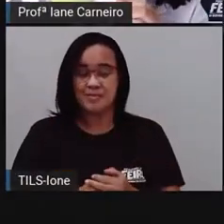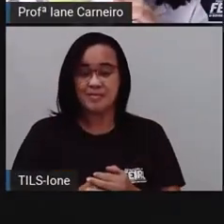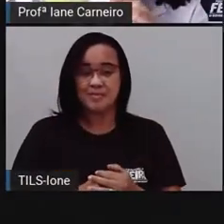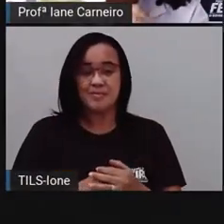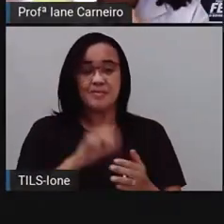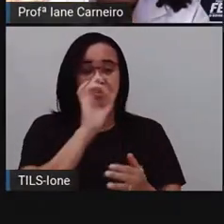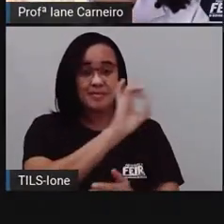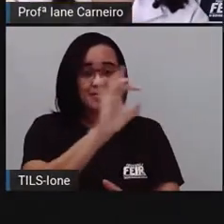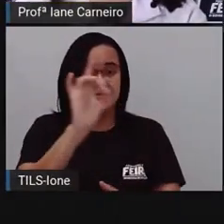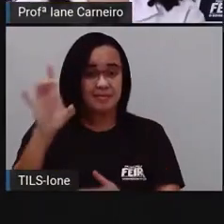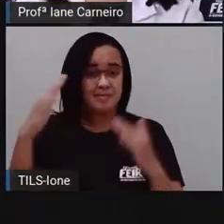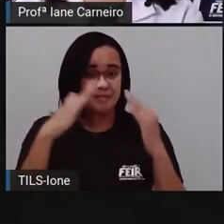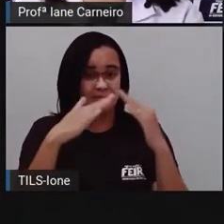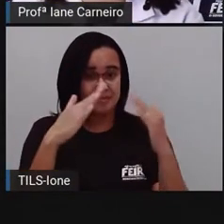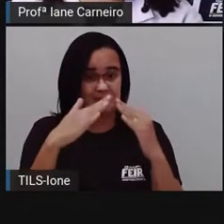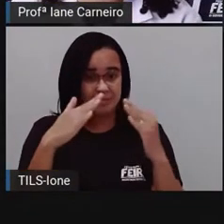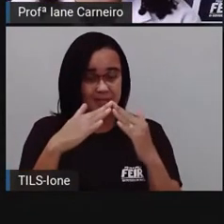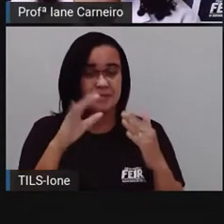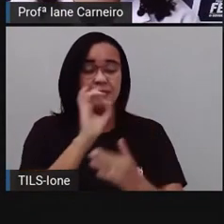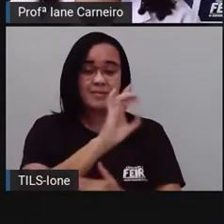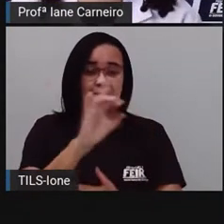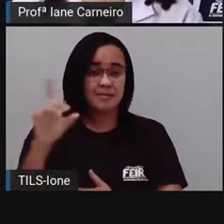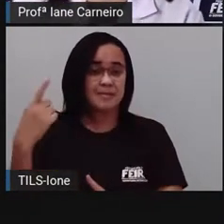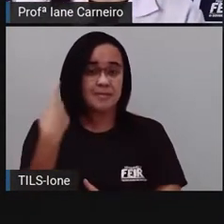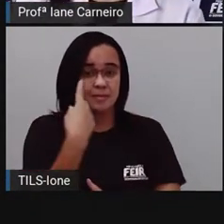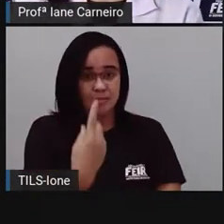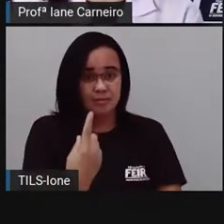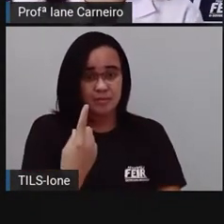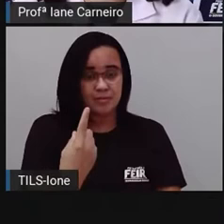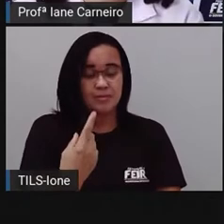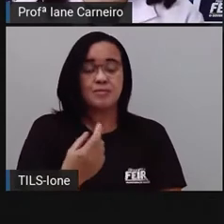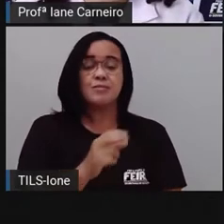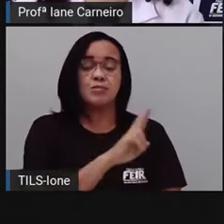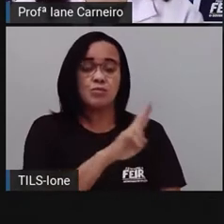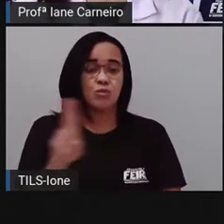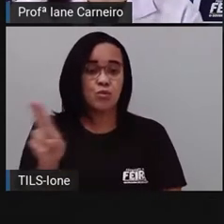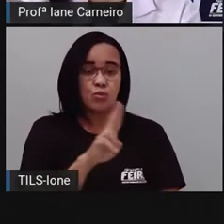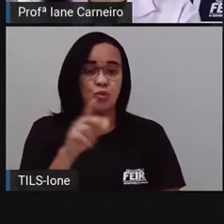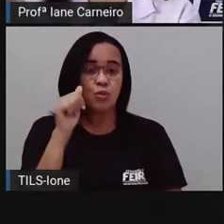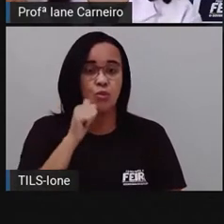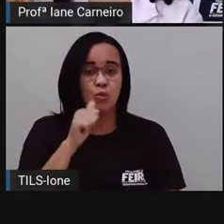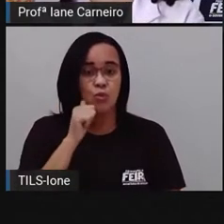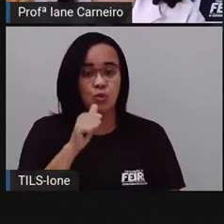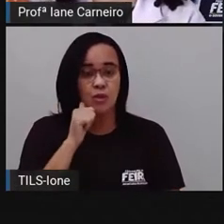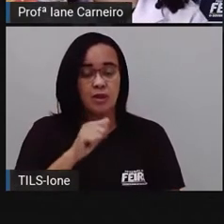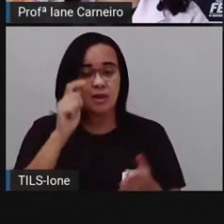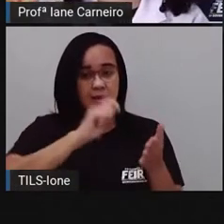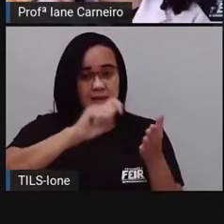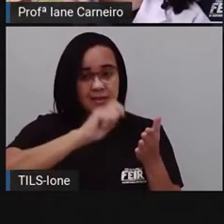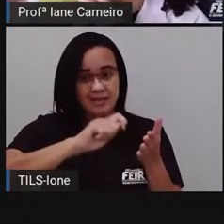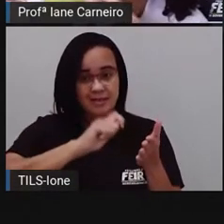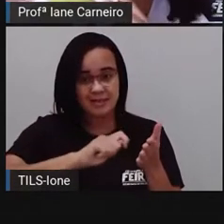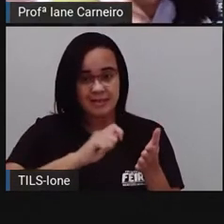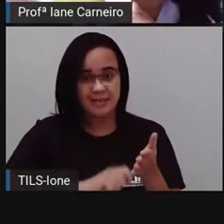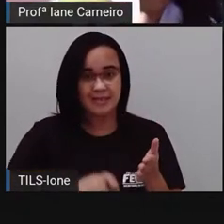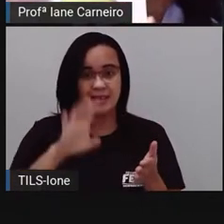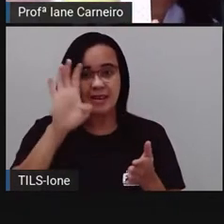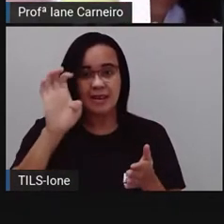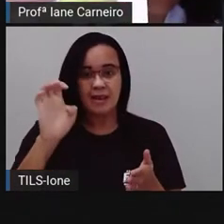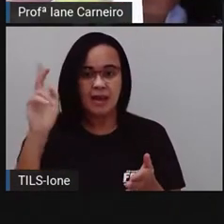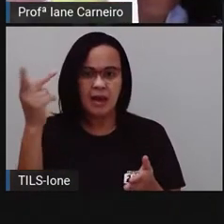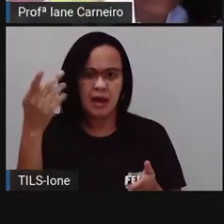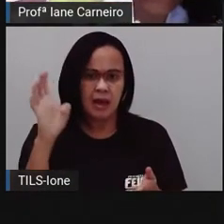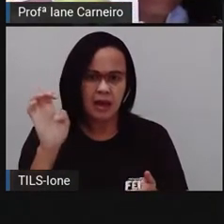Cada Um é um livro de Ellen Pestilli, tá bom? É um livro, gente, tão diferente. A pena que vocês não podem